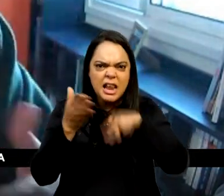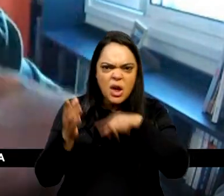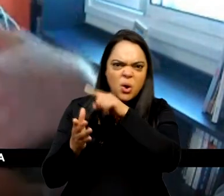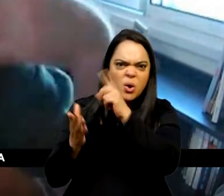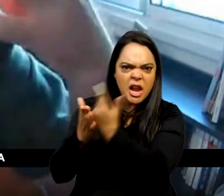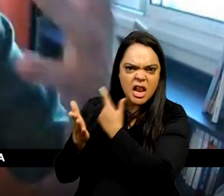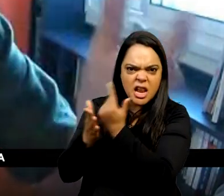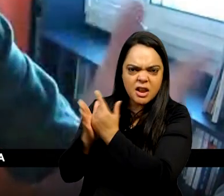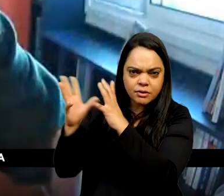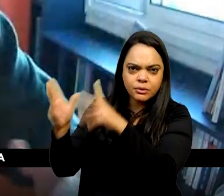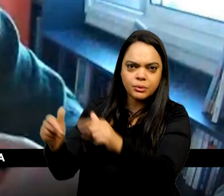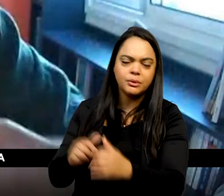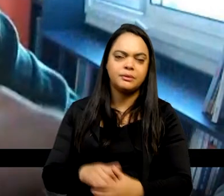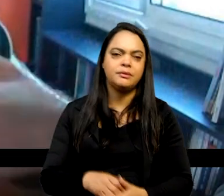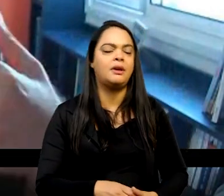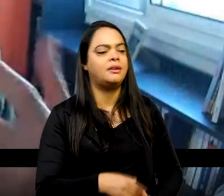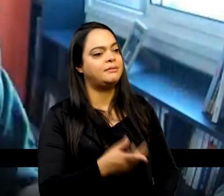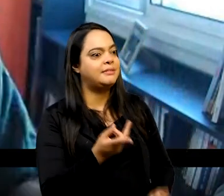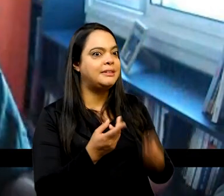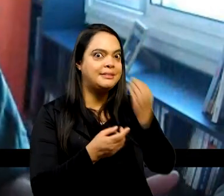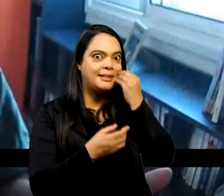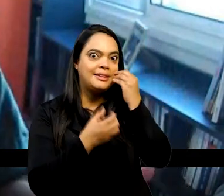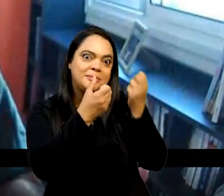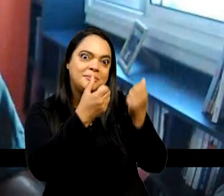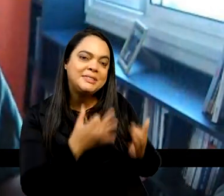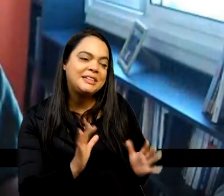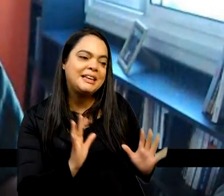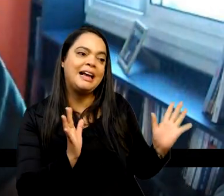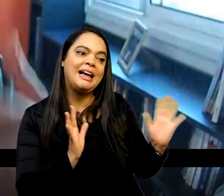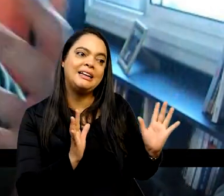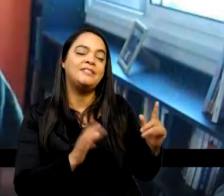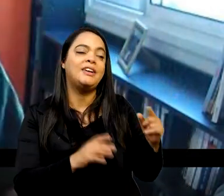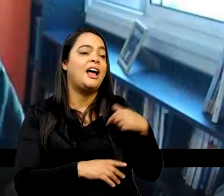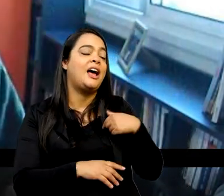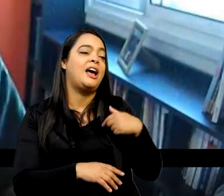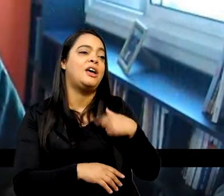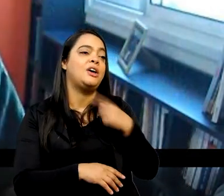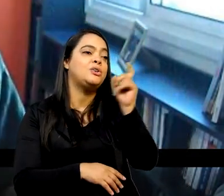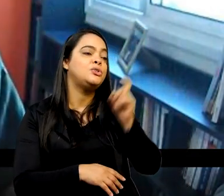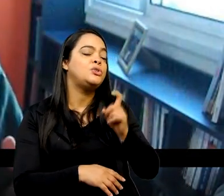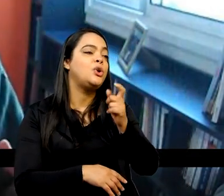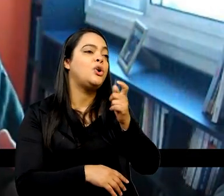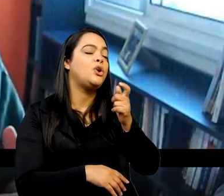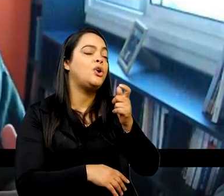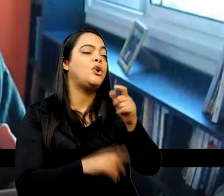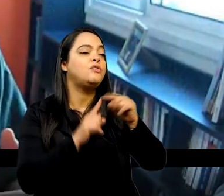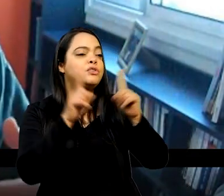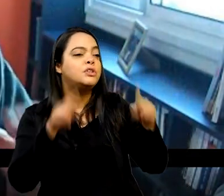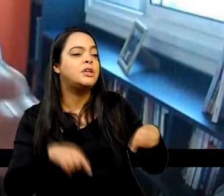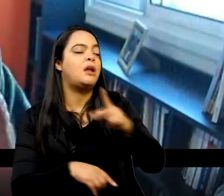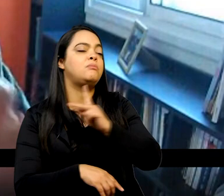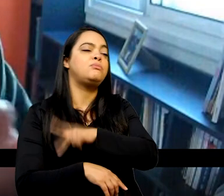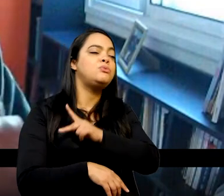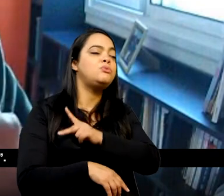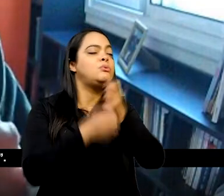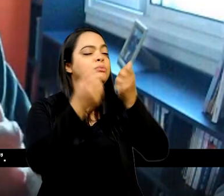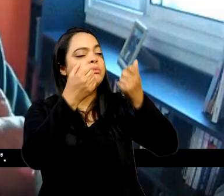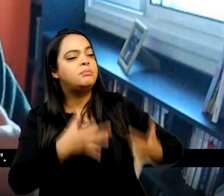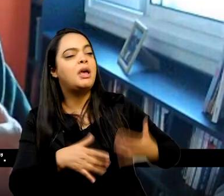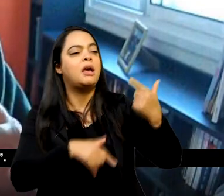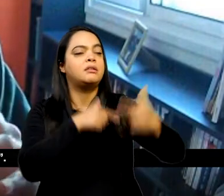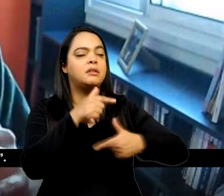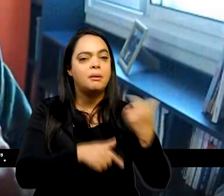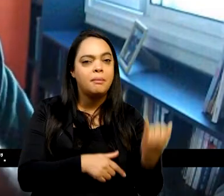justificar, quando a gente é funcionário público, a importância do nosso trabalho, em algumas dessas